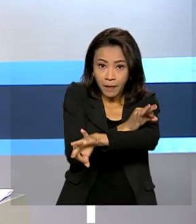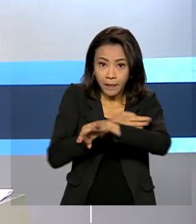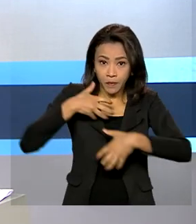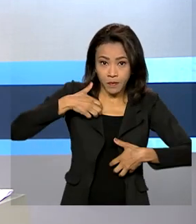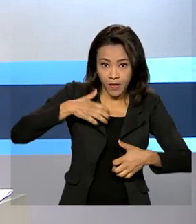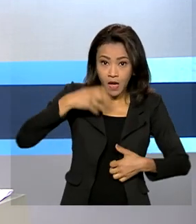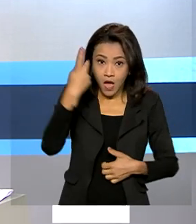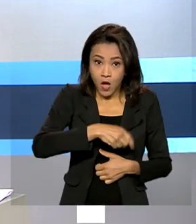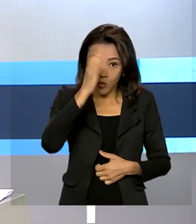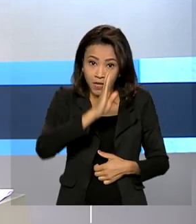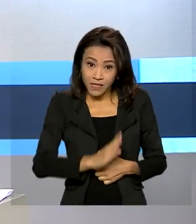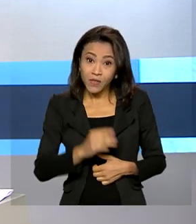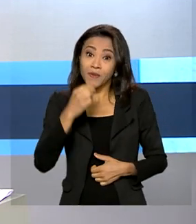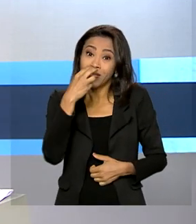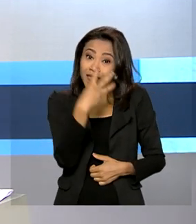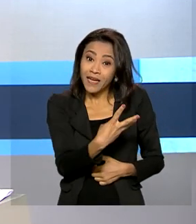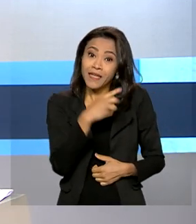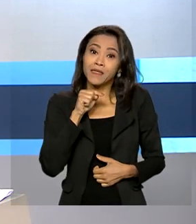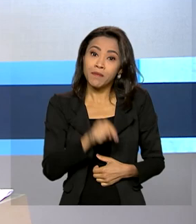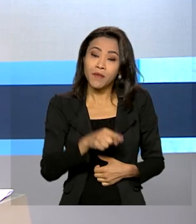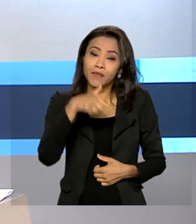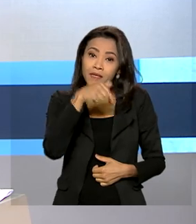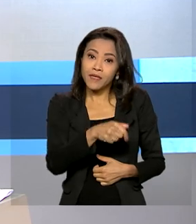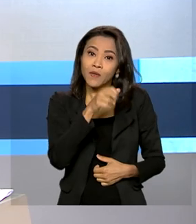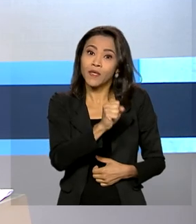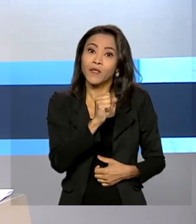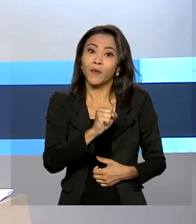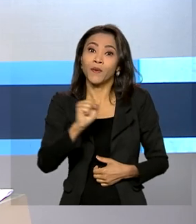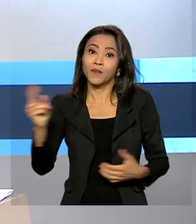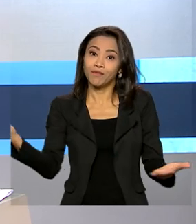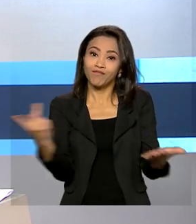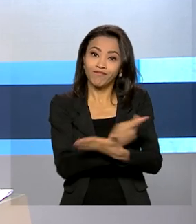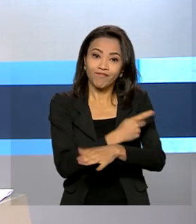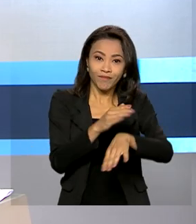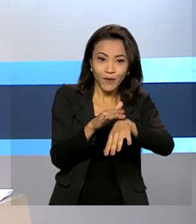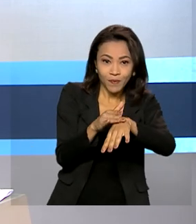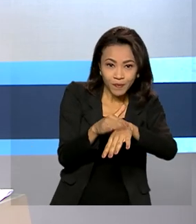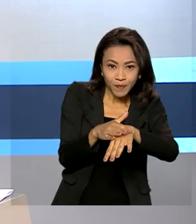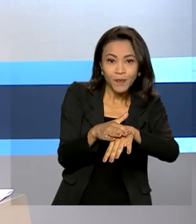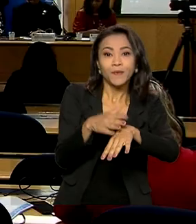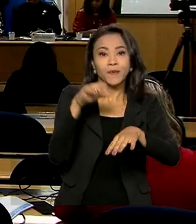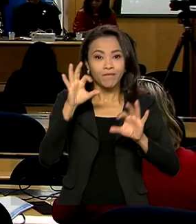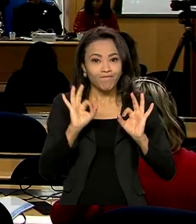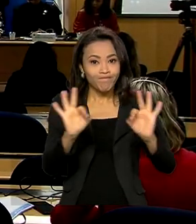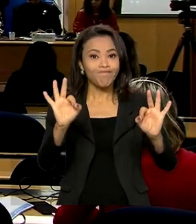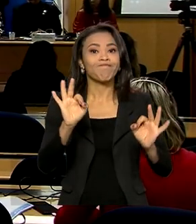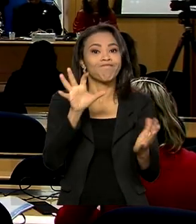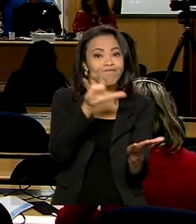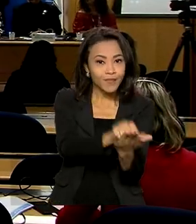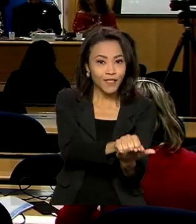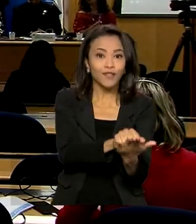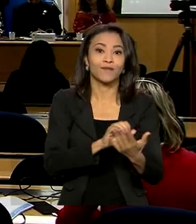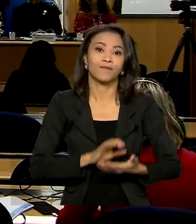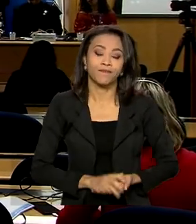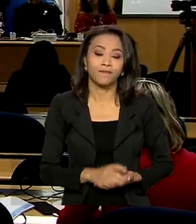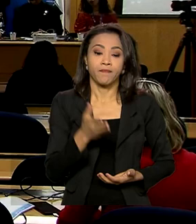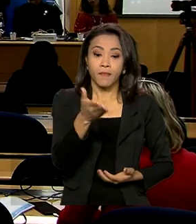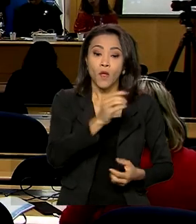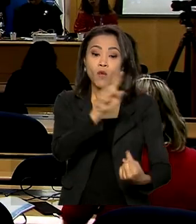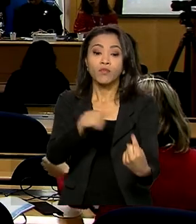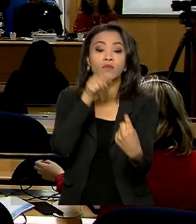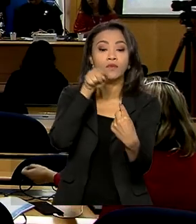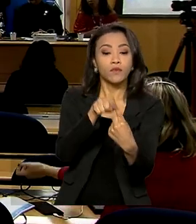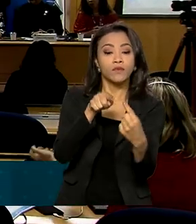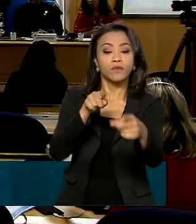Brasil tem 3.788 casos confirmados da doença. O objetivo da campanha é